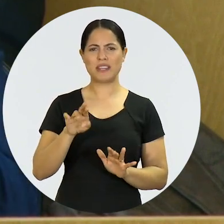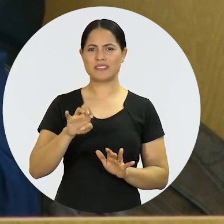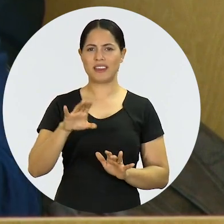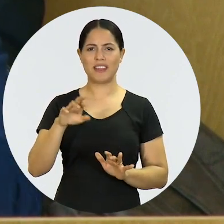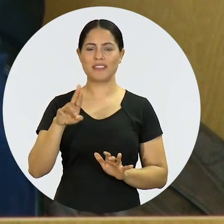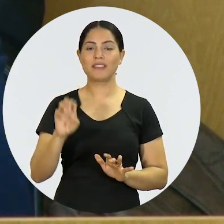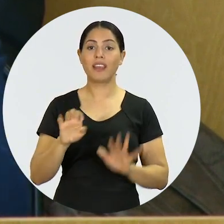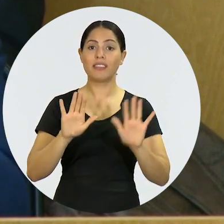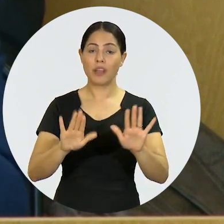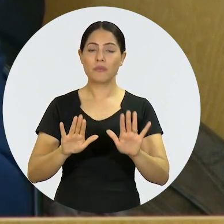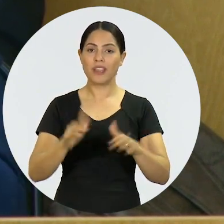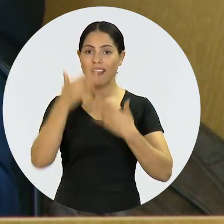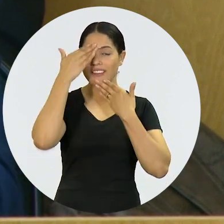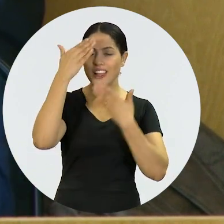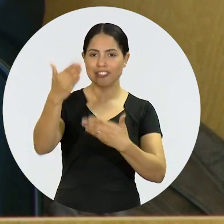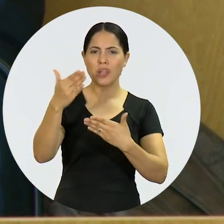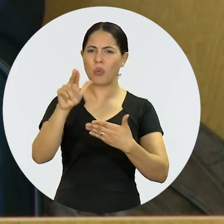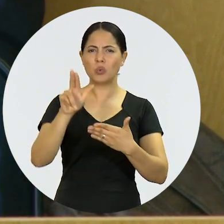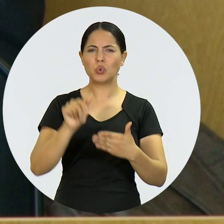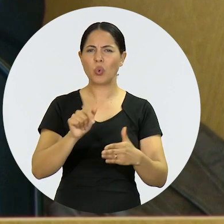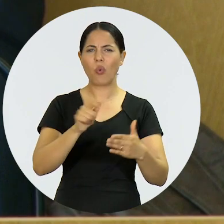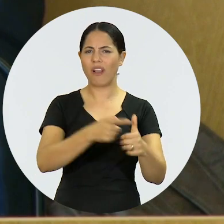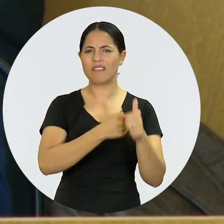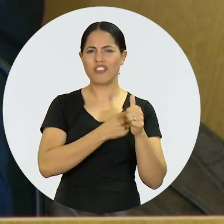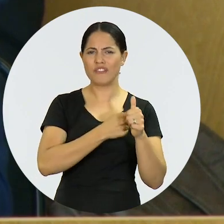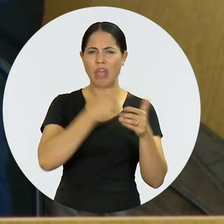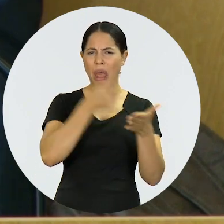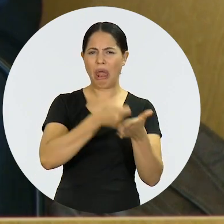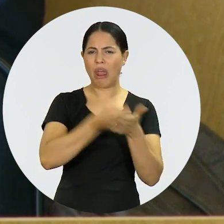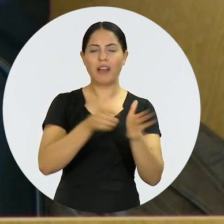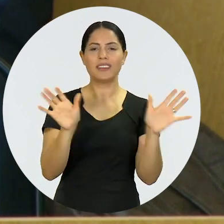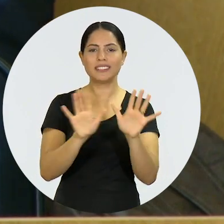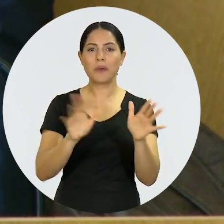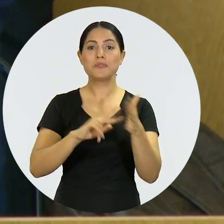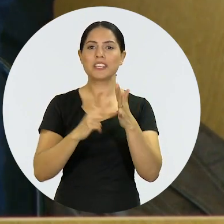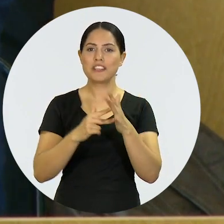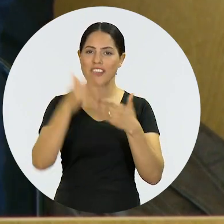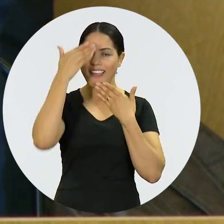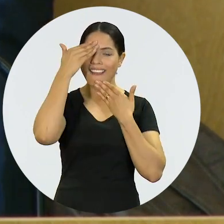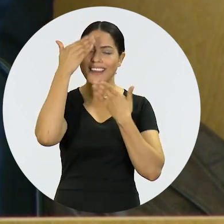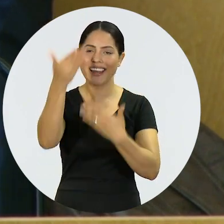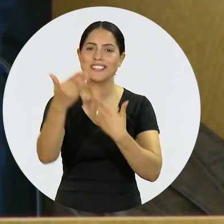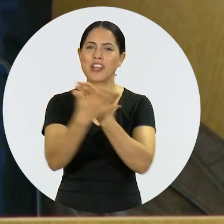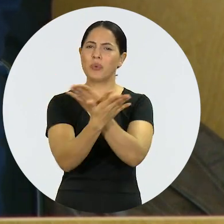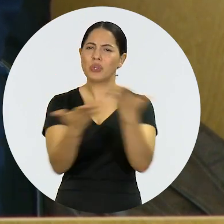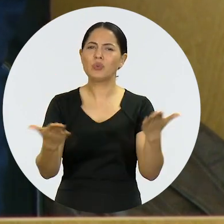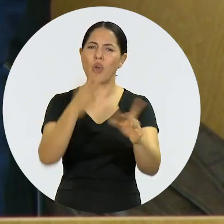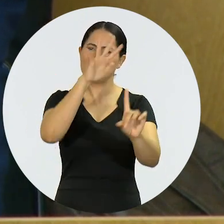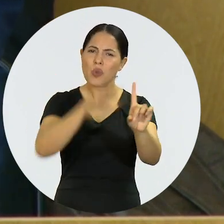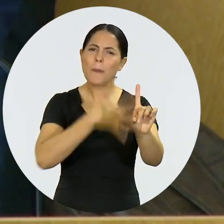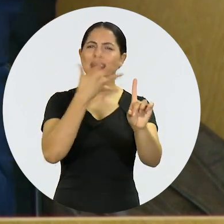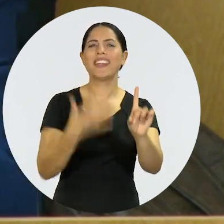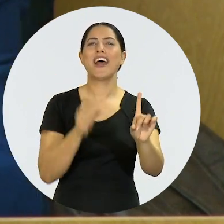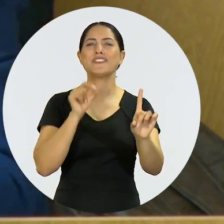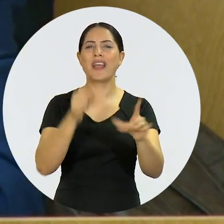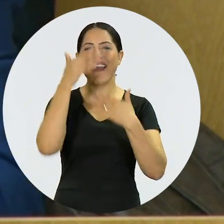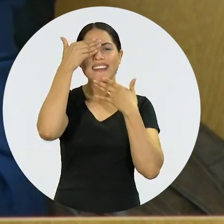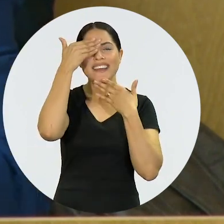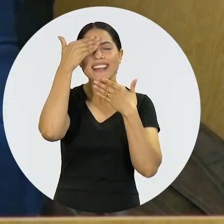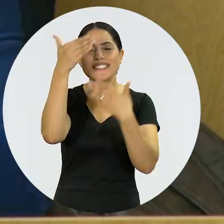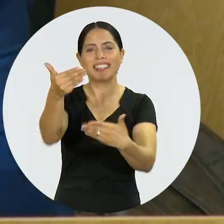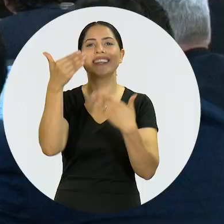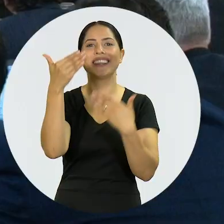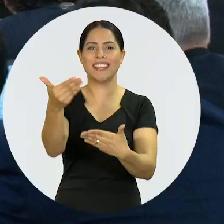eu cunhei uma, que eu digo que a gratidão é dívida que não se cobra, porque senão não é gratidão. Então, receba toda essa nossa